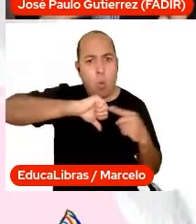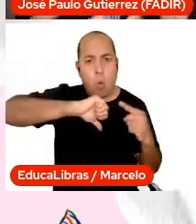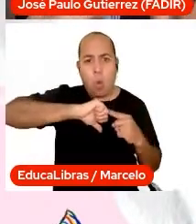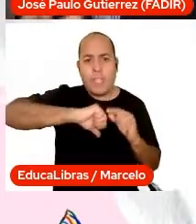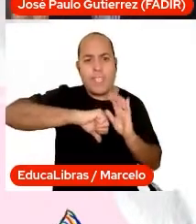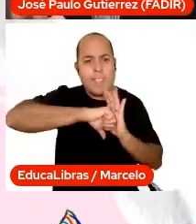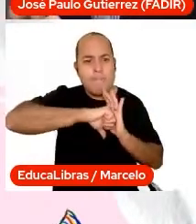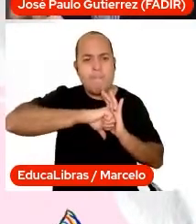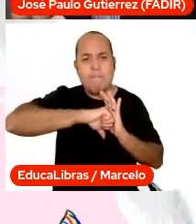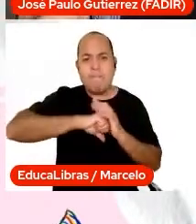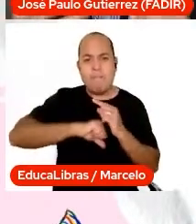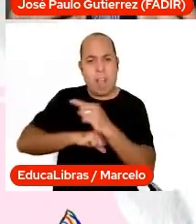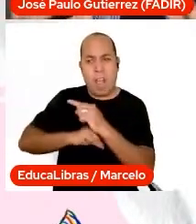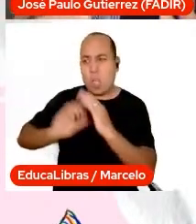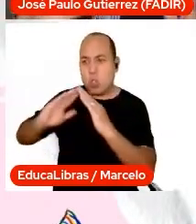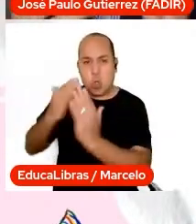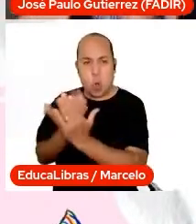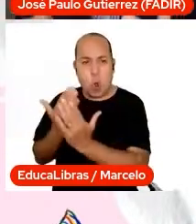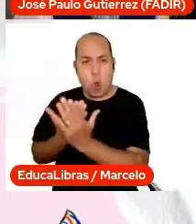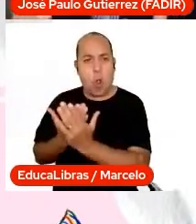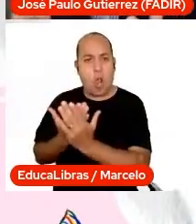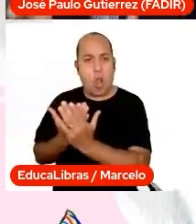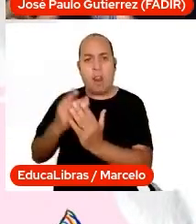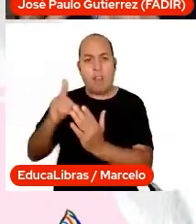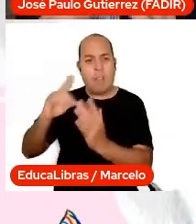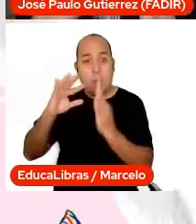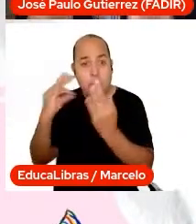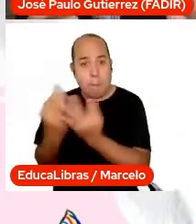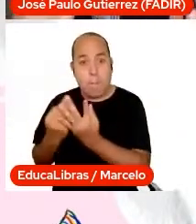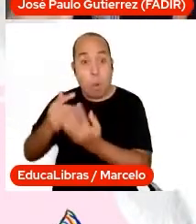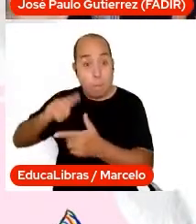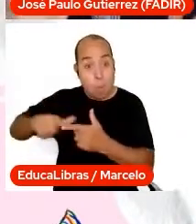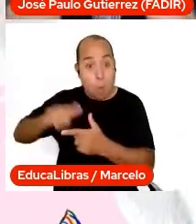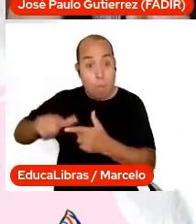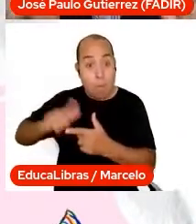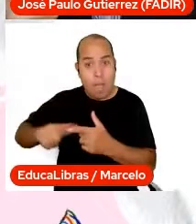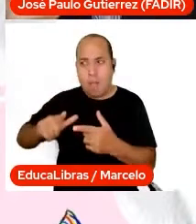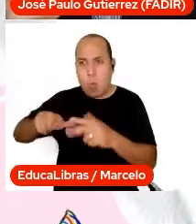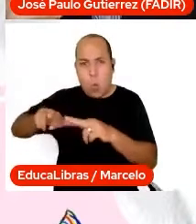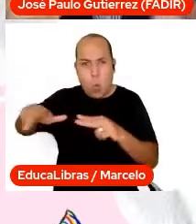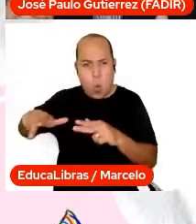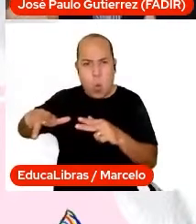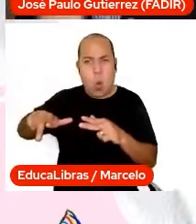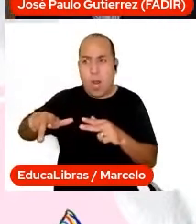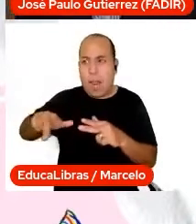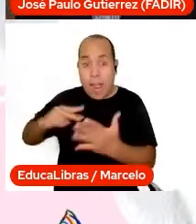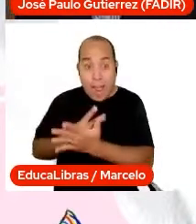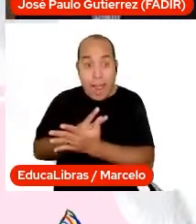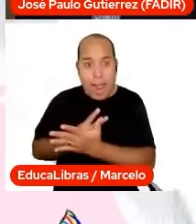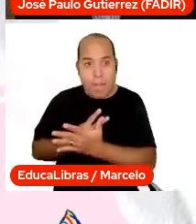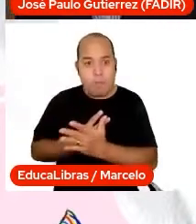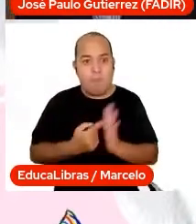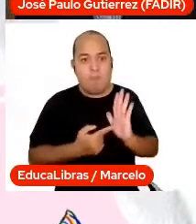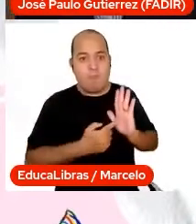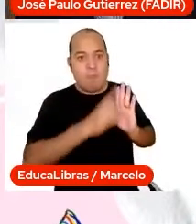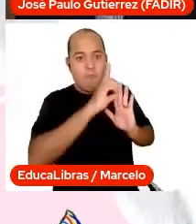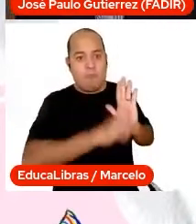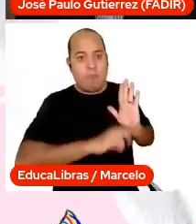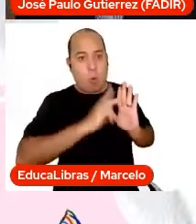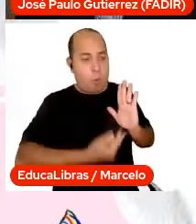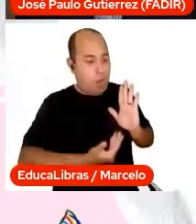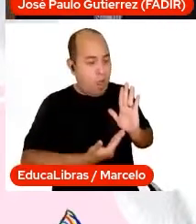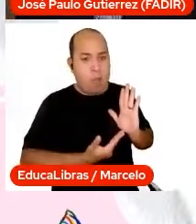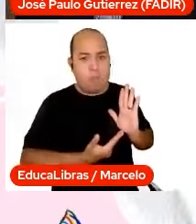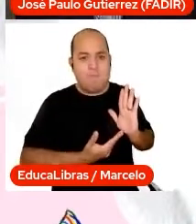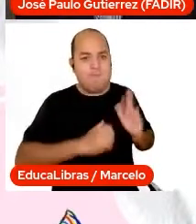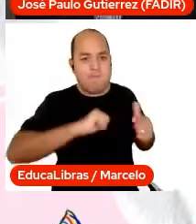na escola e às vezes até na família, porque é a partir dessas denúncias que vamos reestabelecer o equilíbrio desses direitos das pessoas. Posso